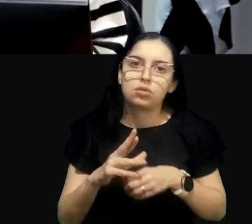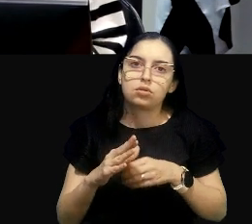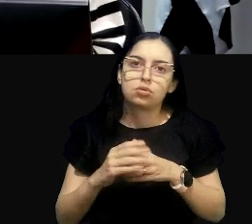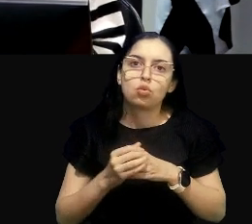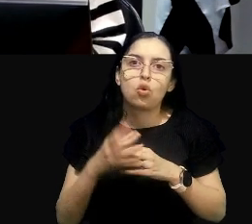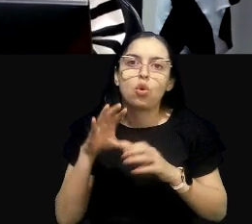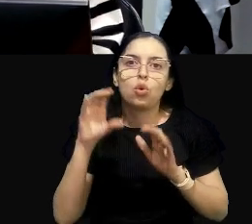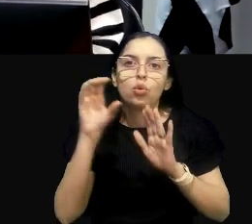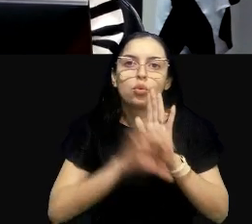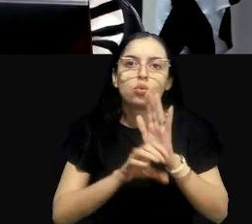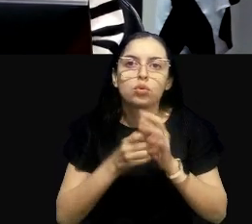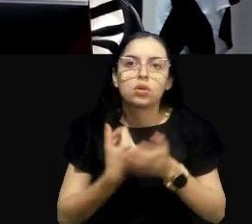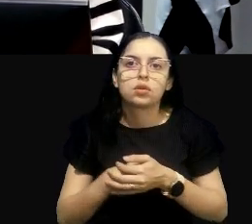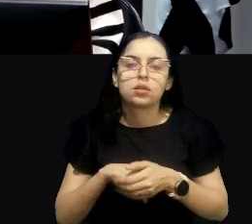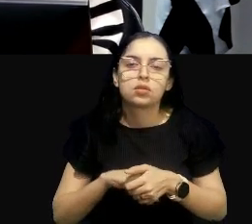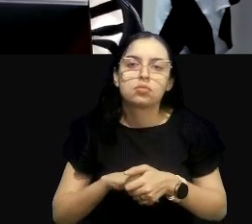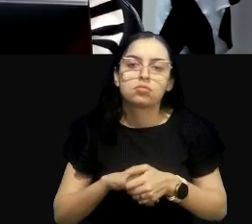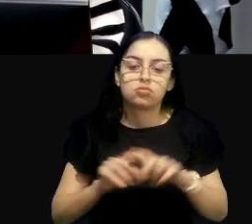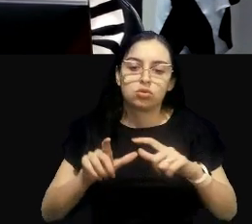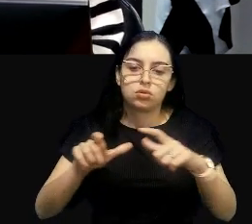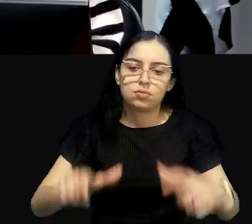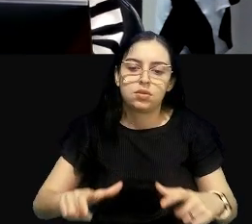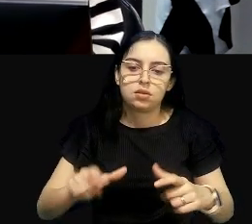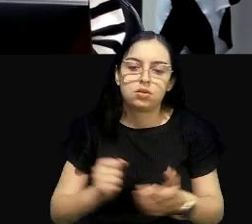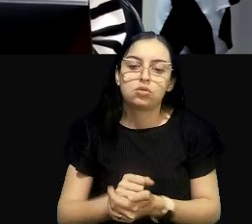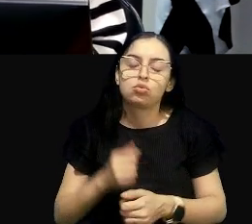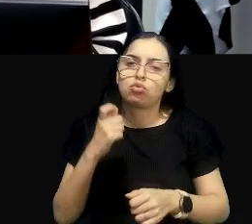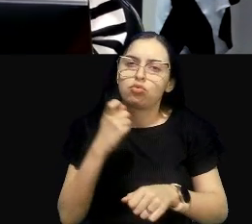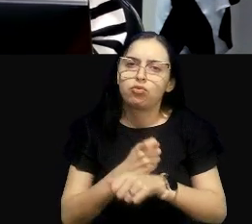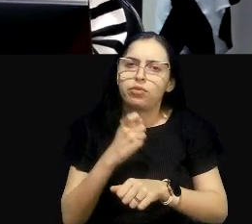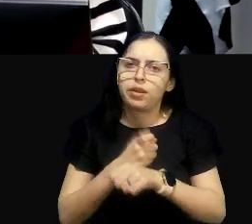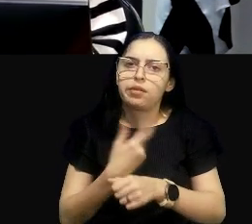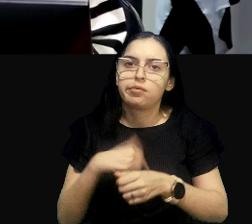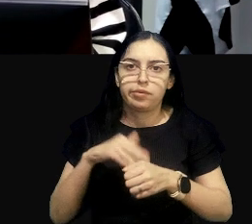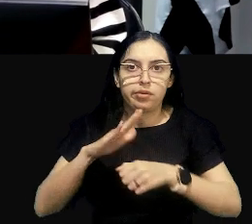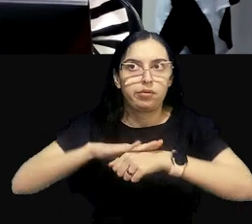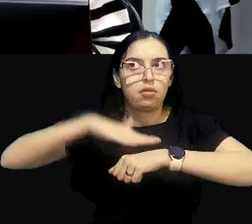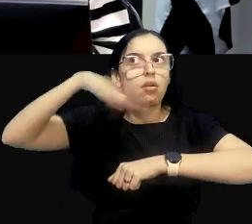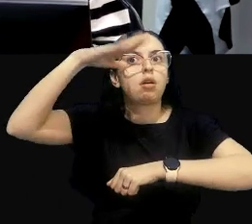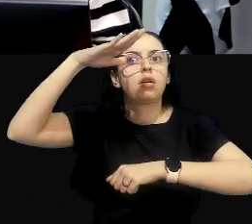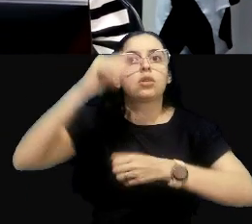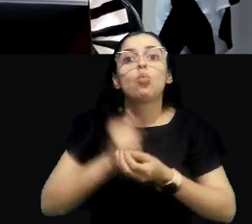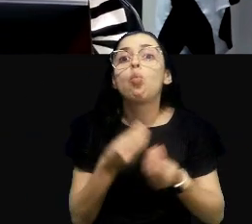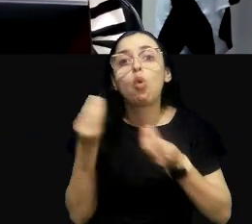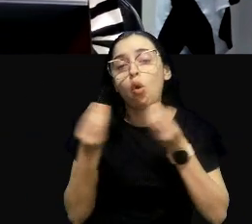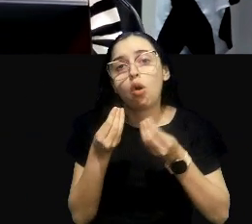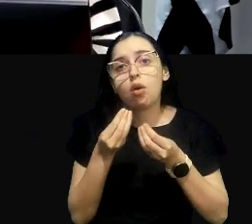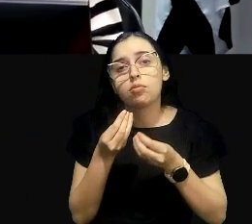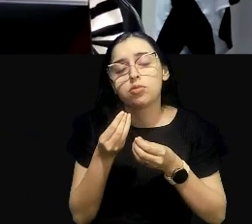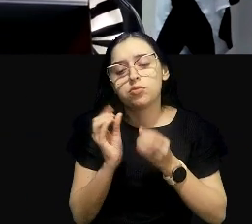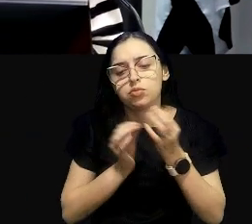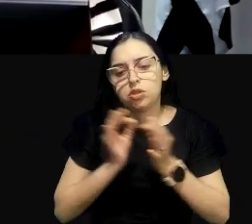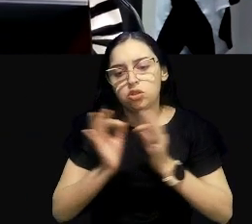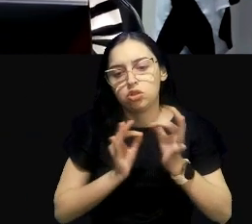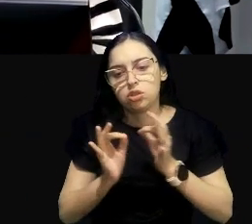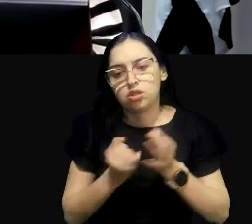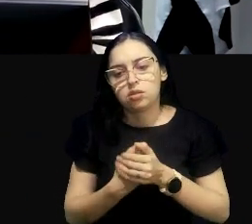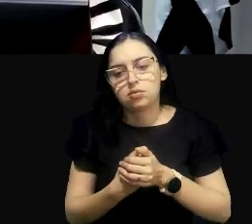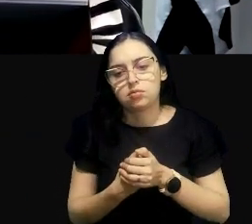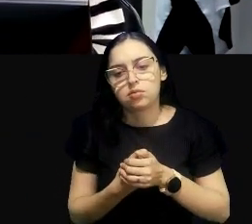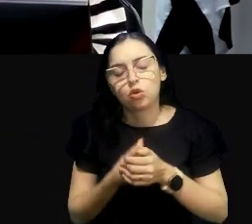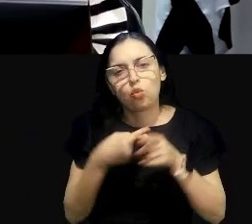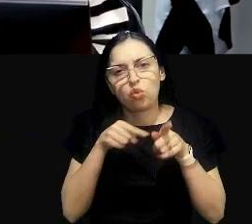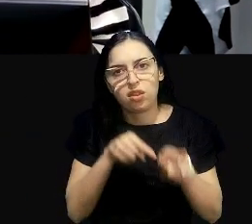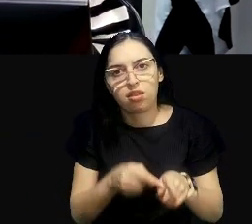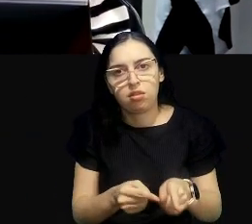ali, daquele ambiente, o ferro está lá em cima. E aí, como você vai medir que, às vezes, um problema de contaminação